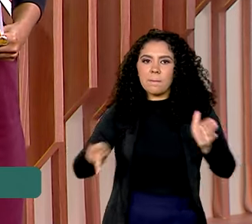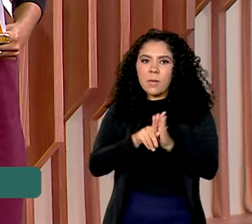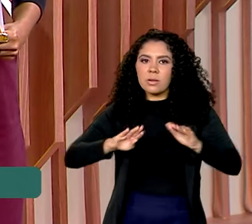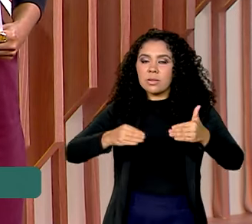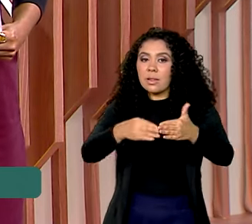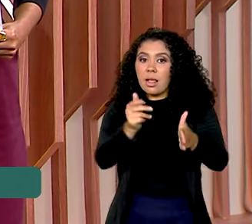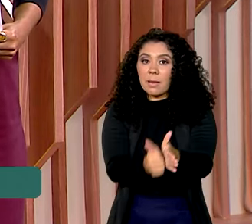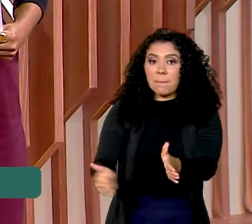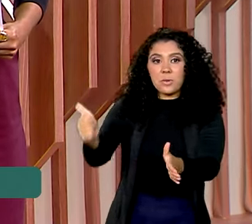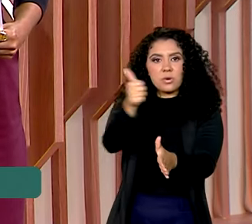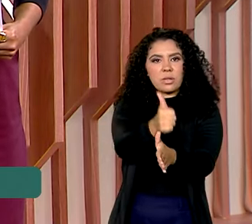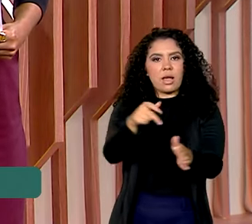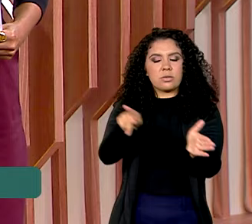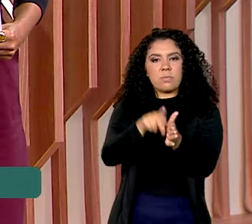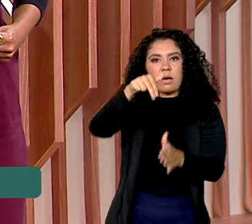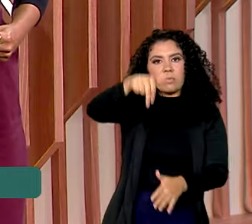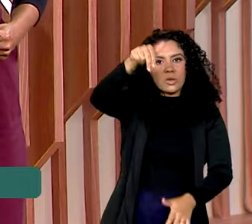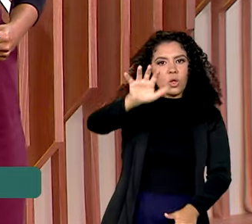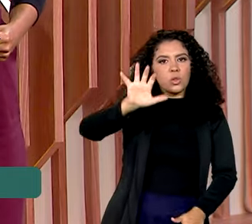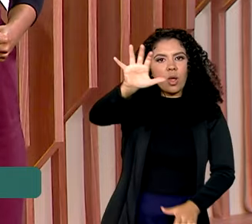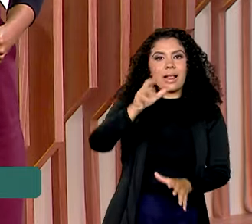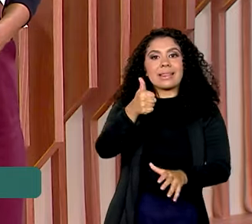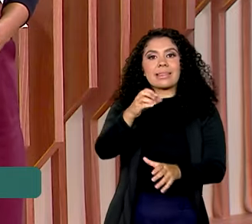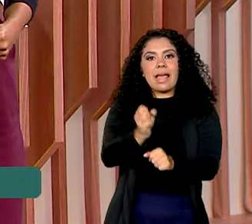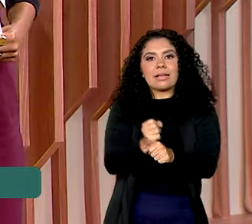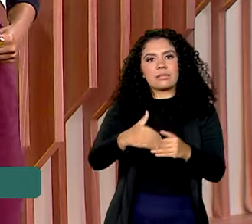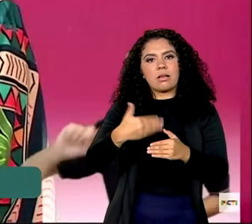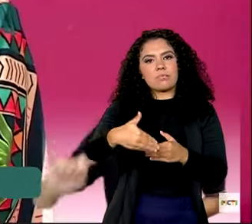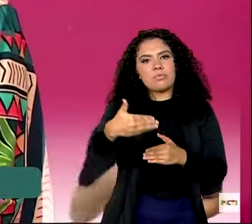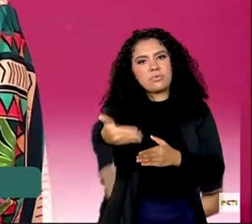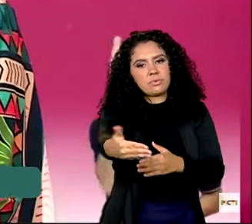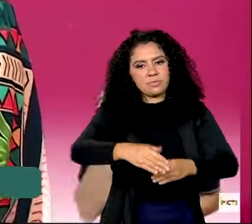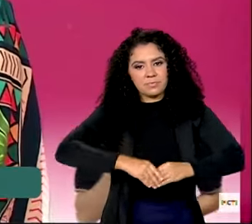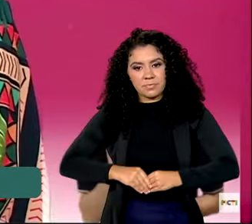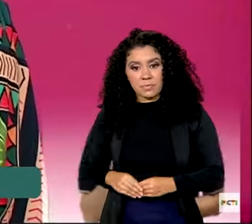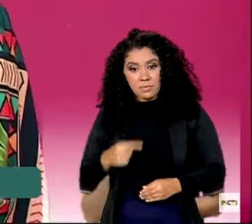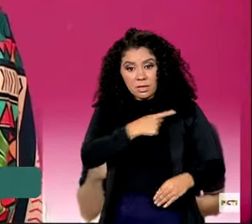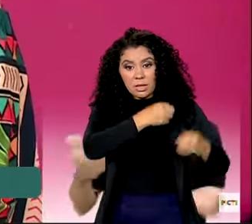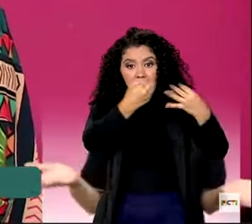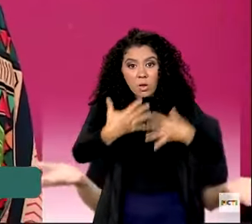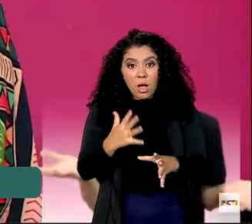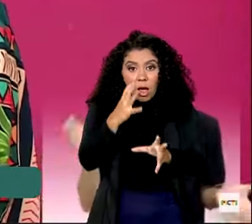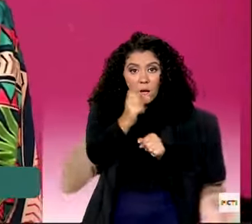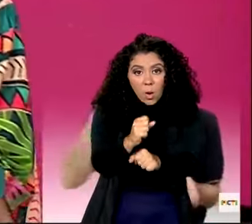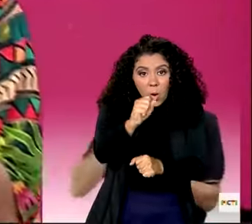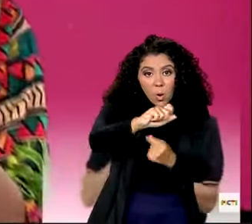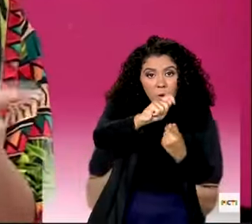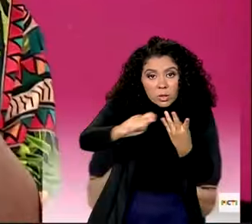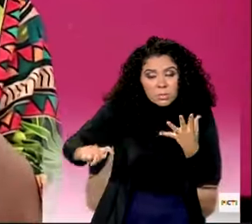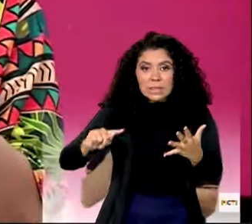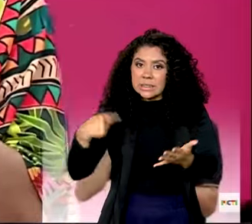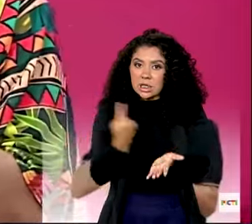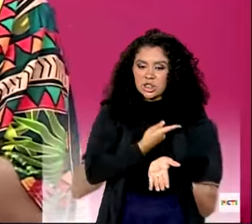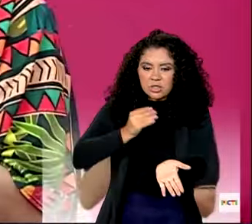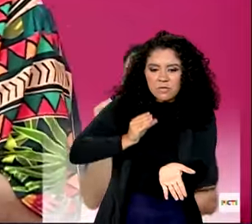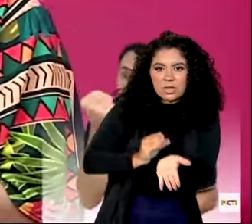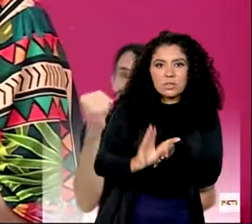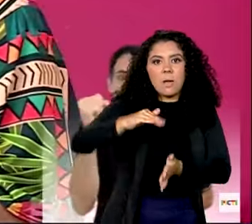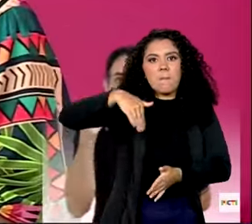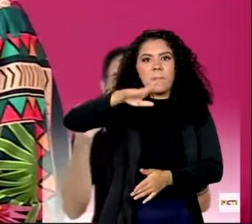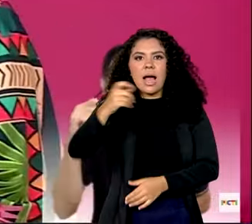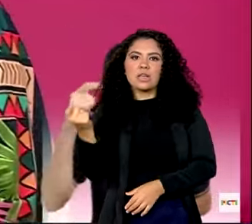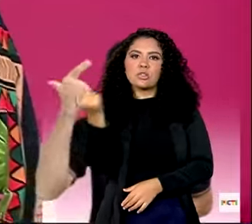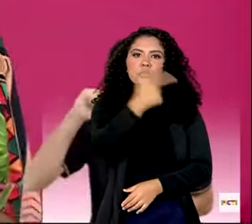para a região norte nos próximos dez anos nesta área. Em oito meses, nós investimos mais do que os quatro anos do governo